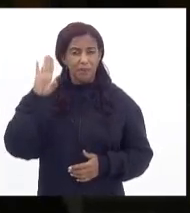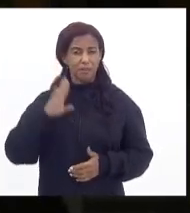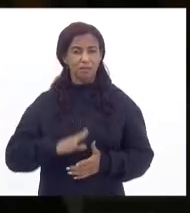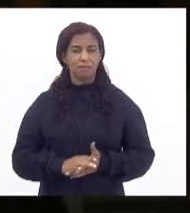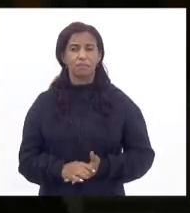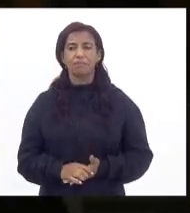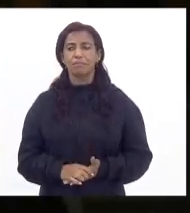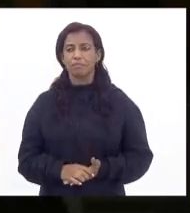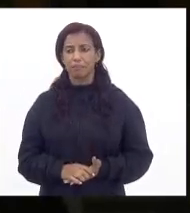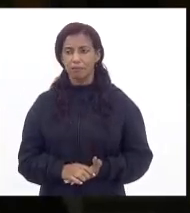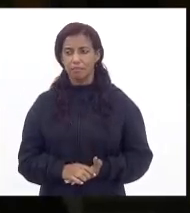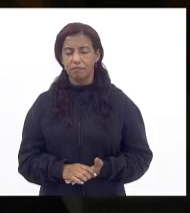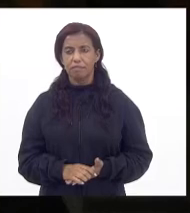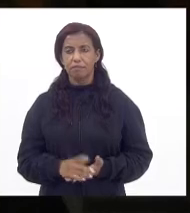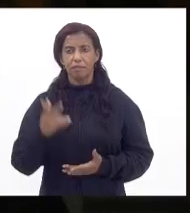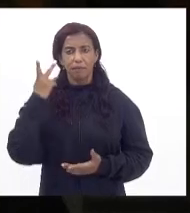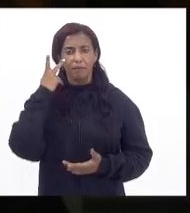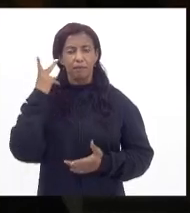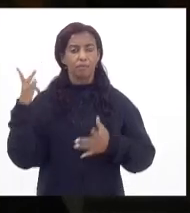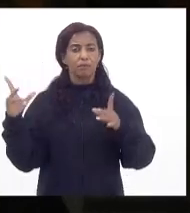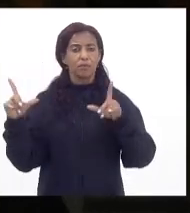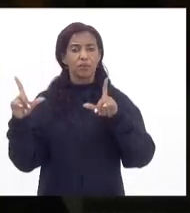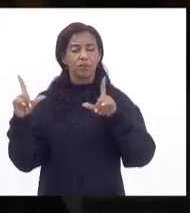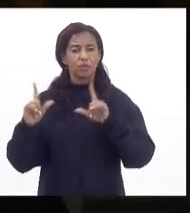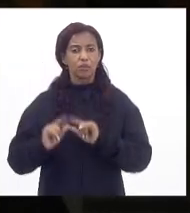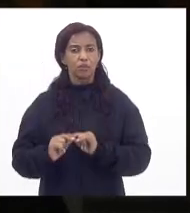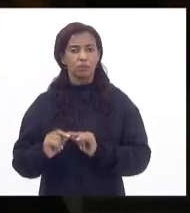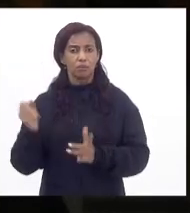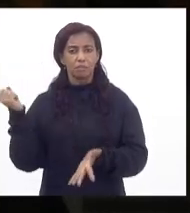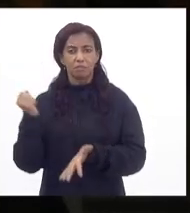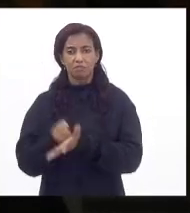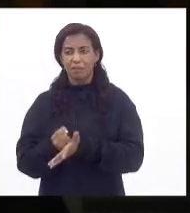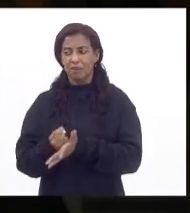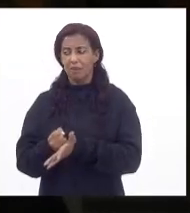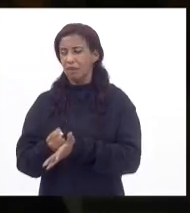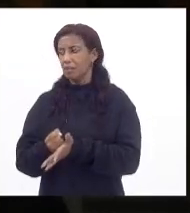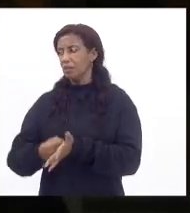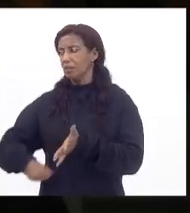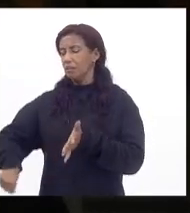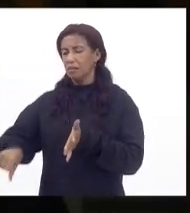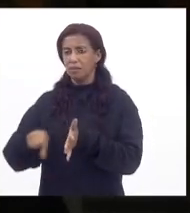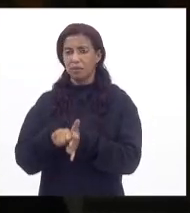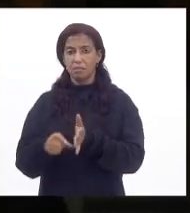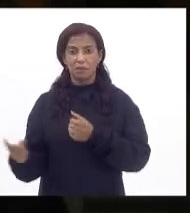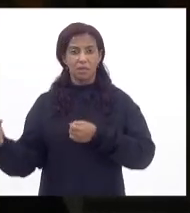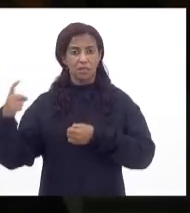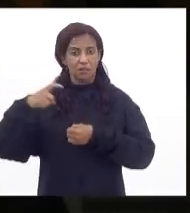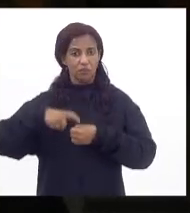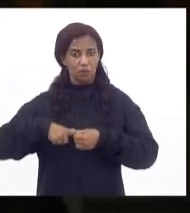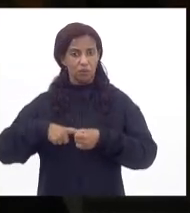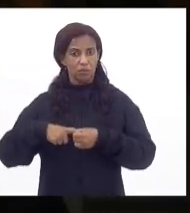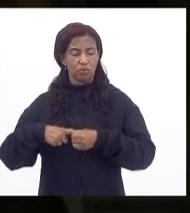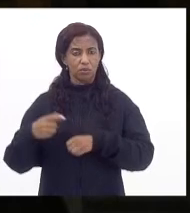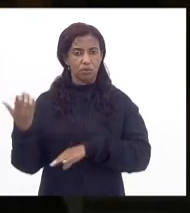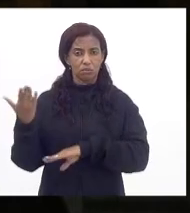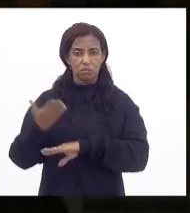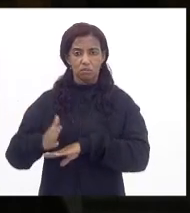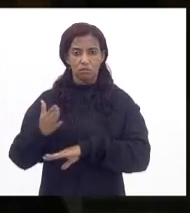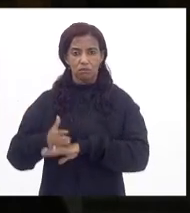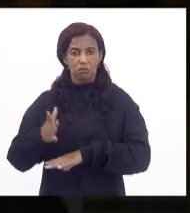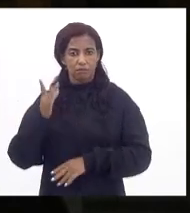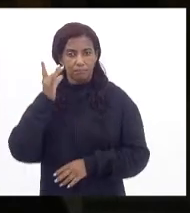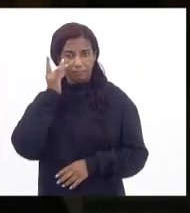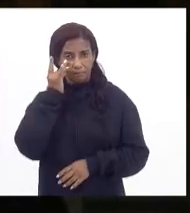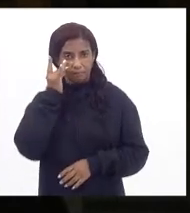para diminuir o impacto dessa crise mas a retomada dessas atividades presenciais